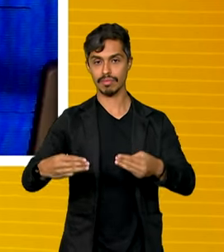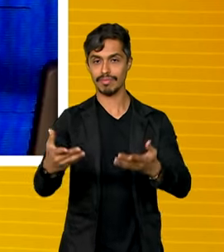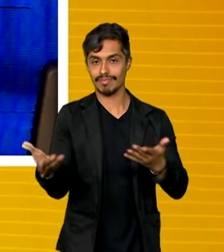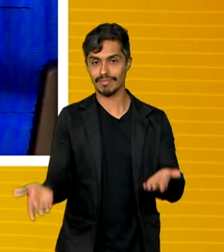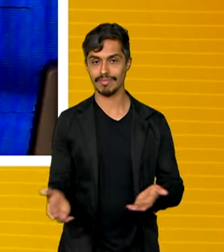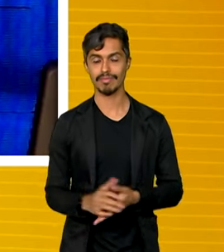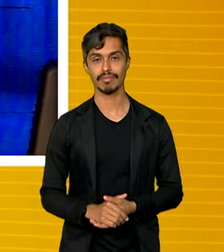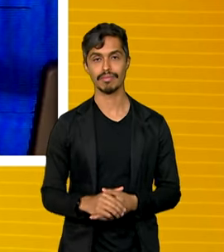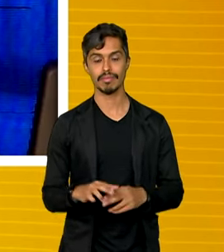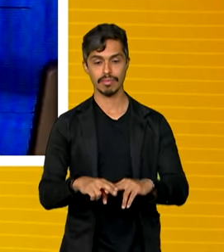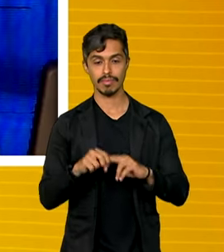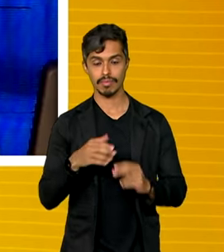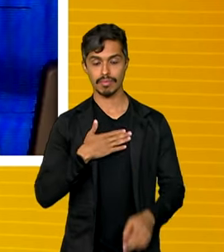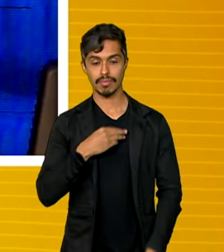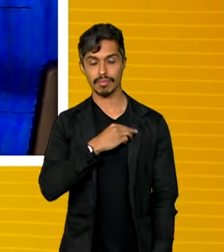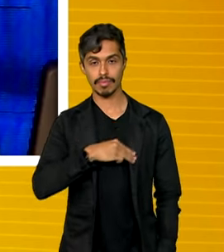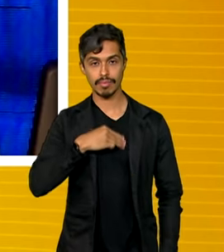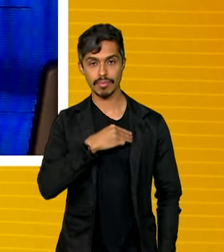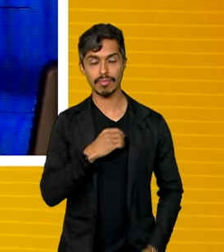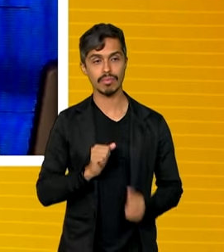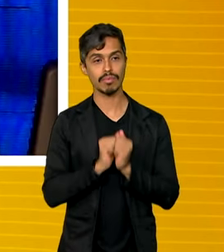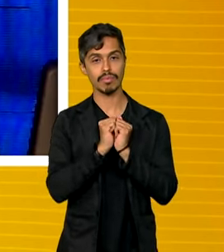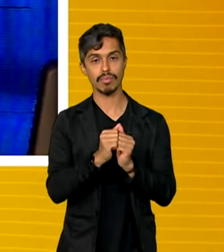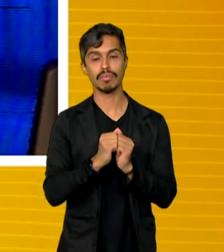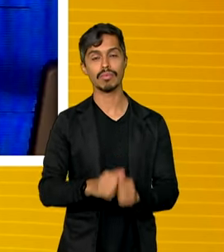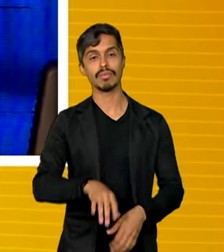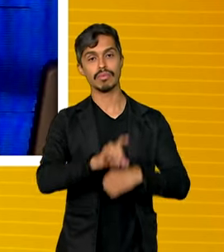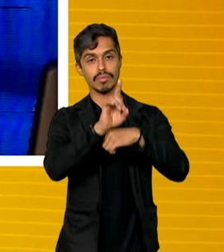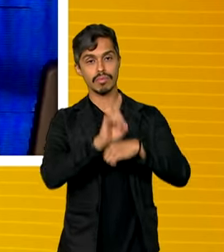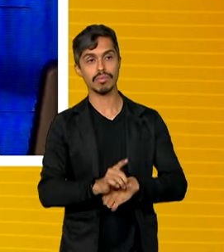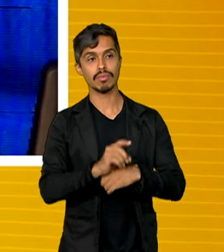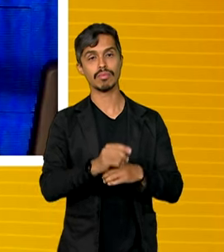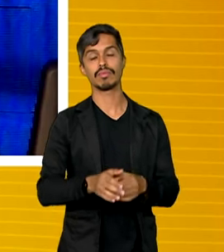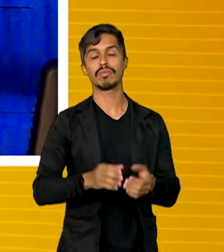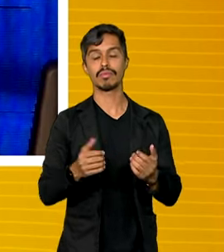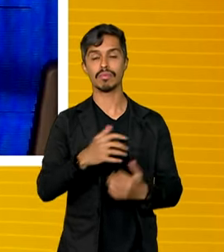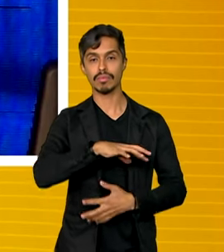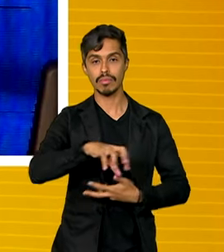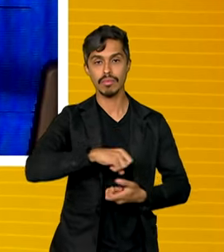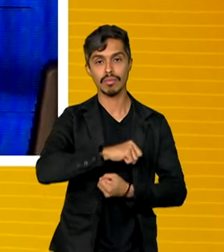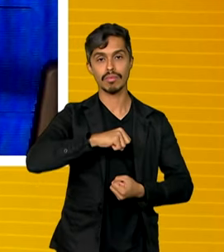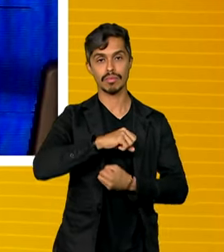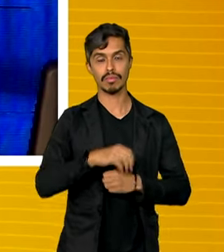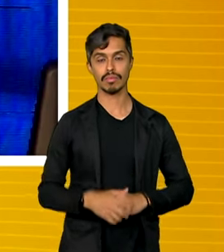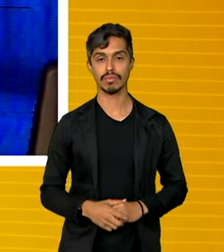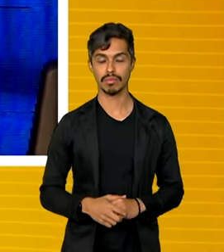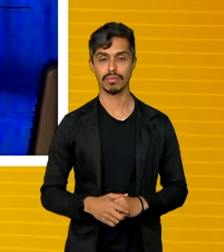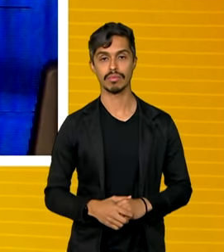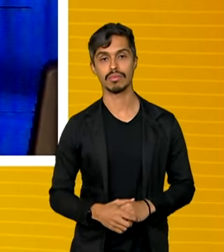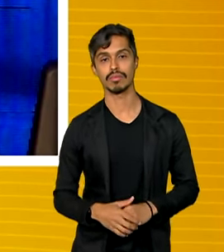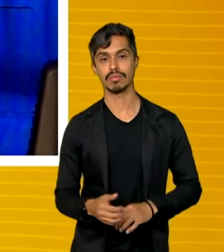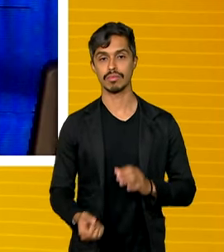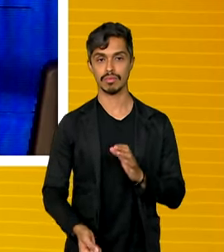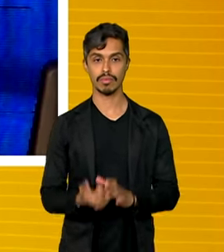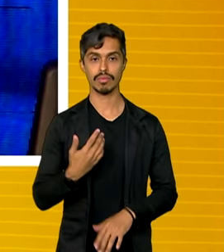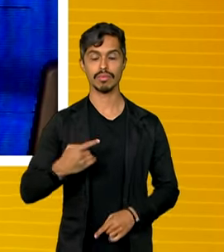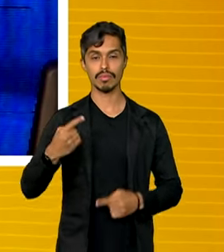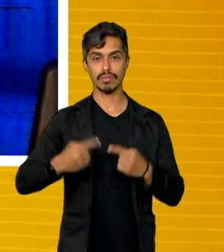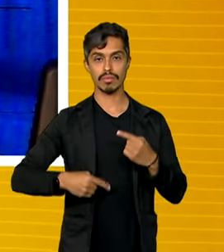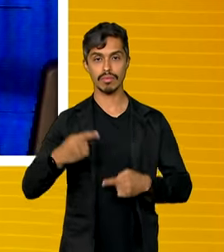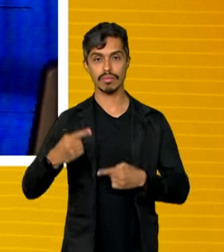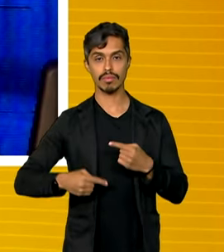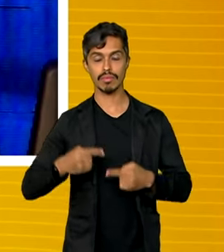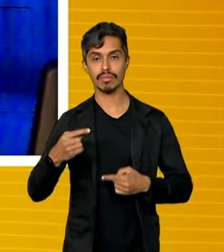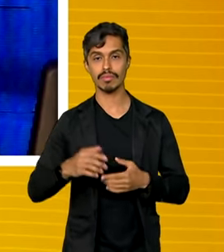E essa é uma das minhas missões à frente da Diretoria de Sustentabilidade, é criar, a gente está desenvolvendo aí a política